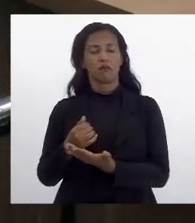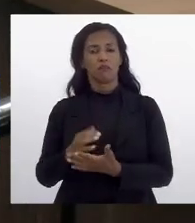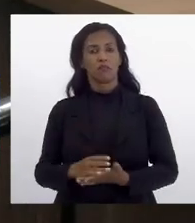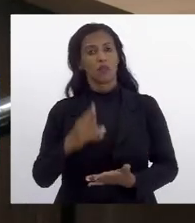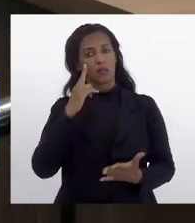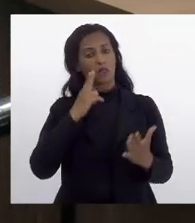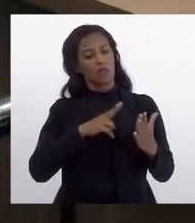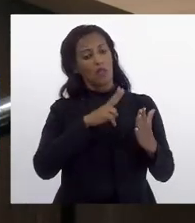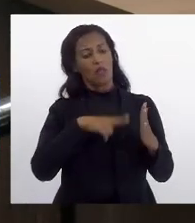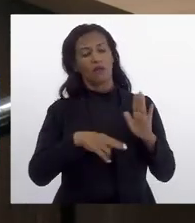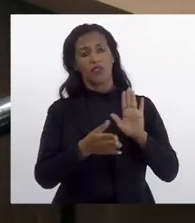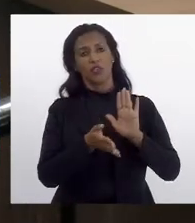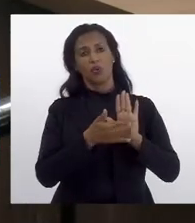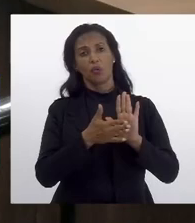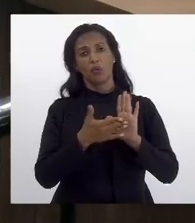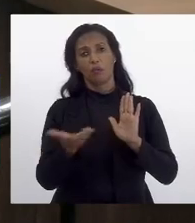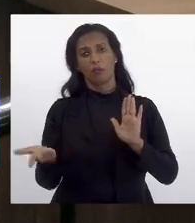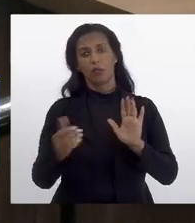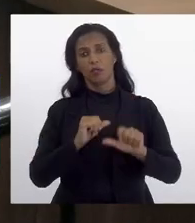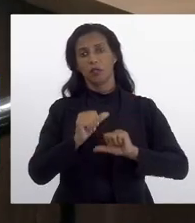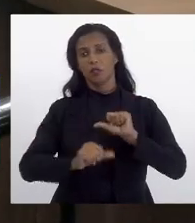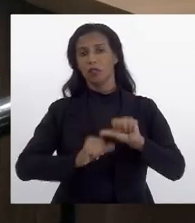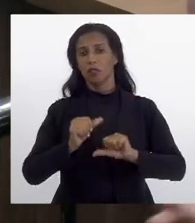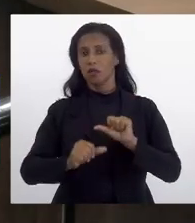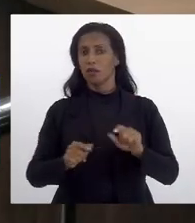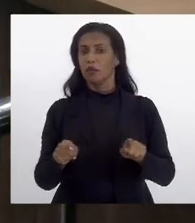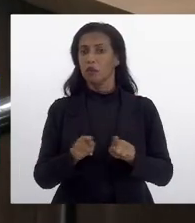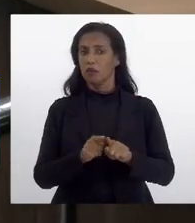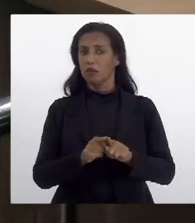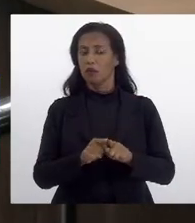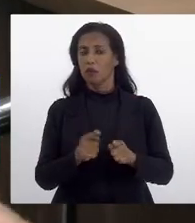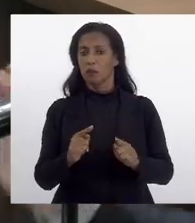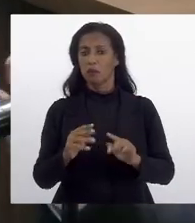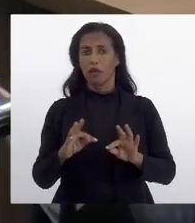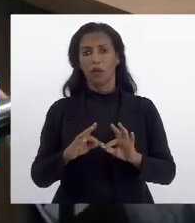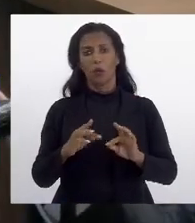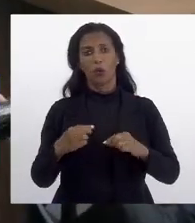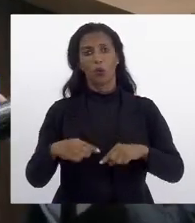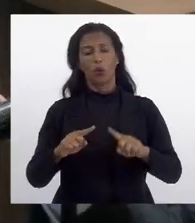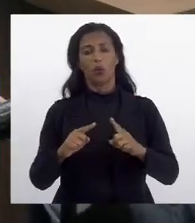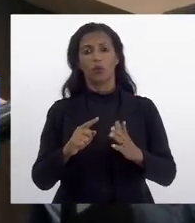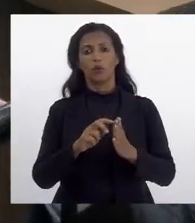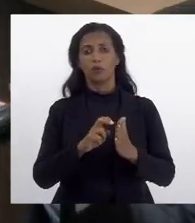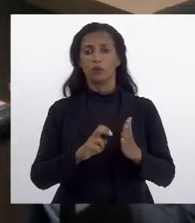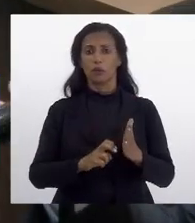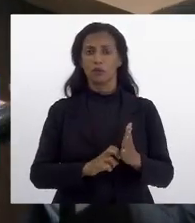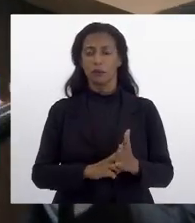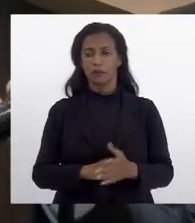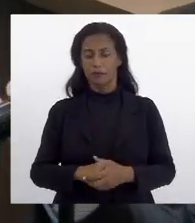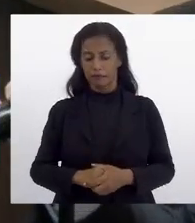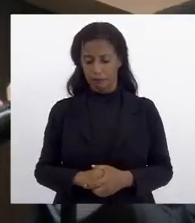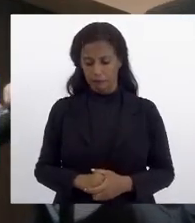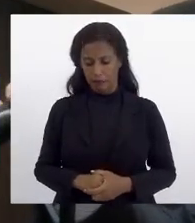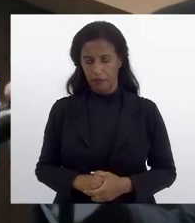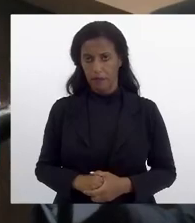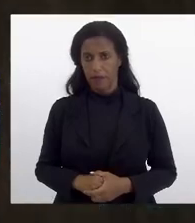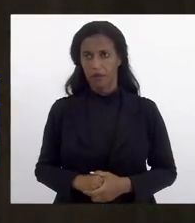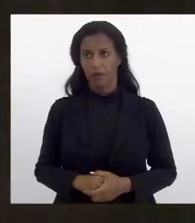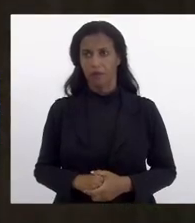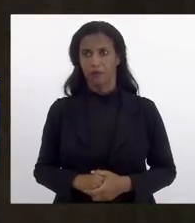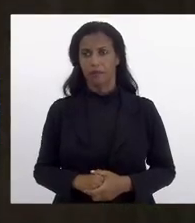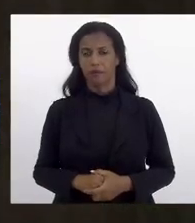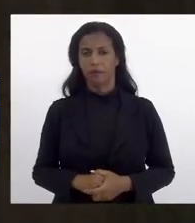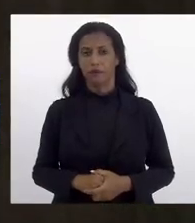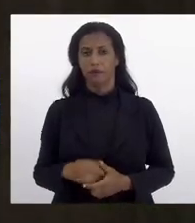reveja o parecer dele e transforme também em contrário a todas as emendas. Senão, está aberto a divergência. Senhor presidente, eu quero ler o